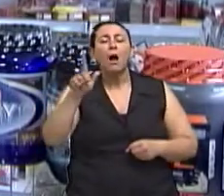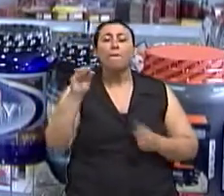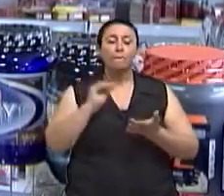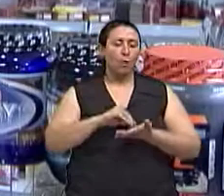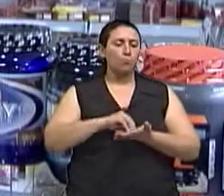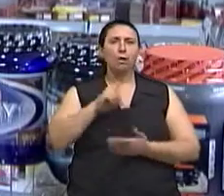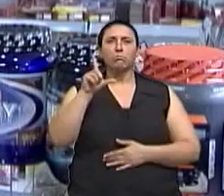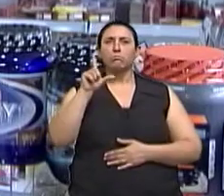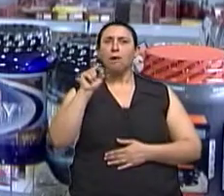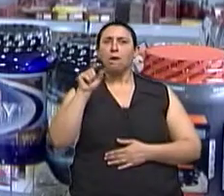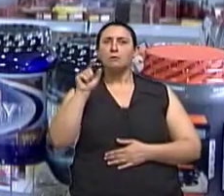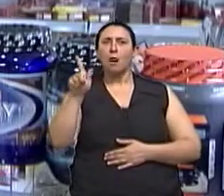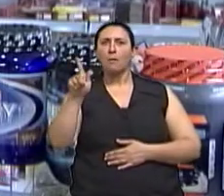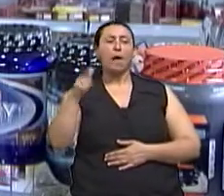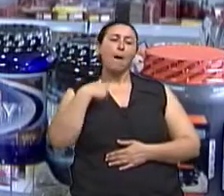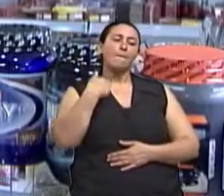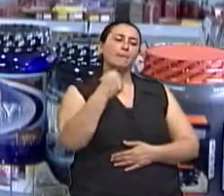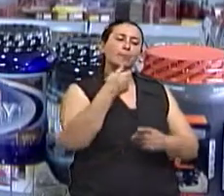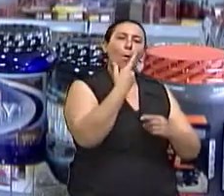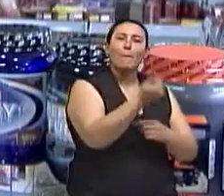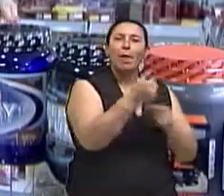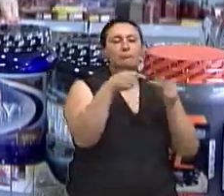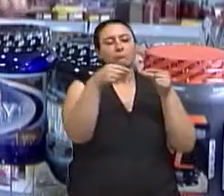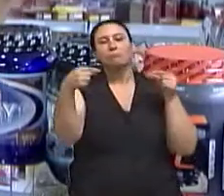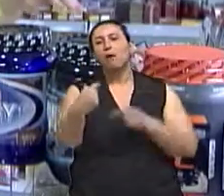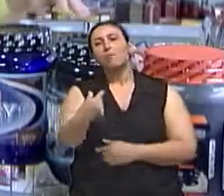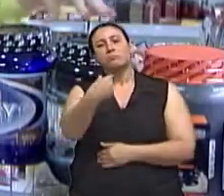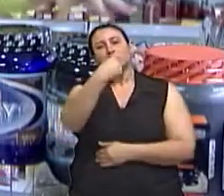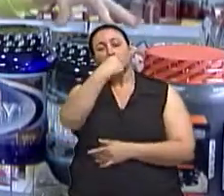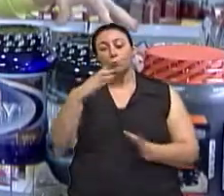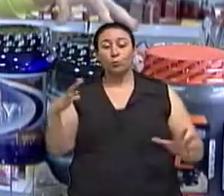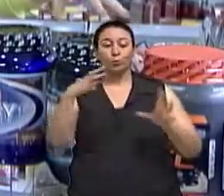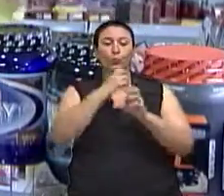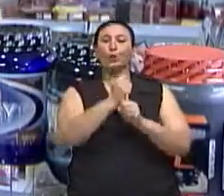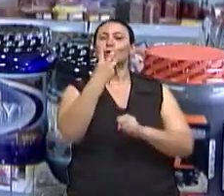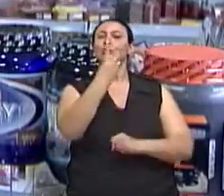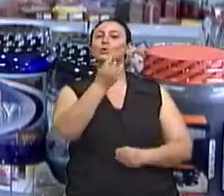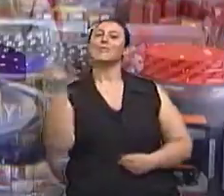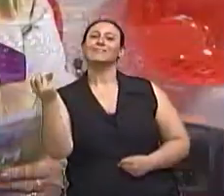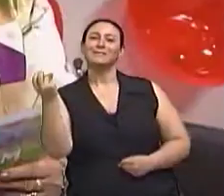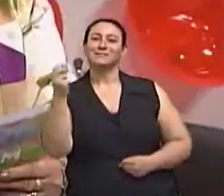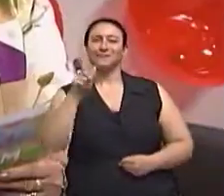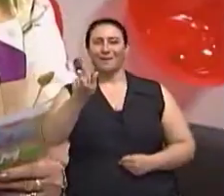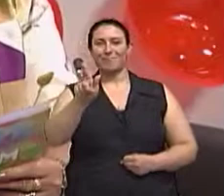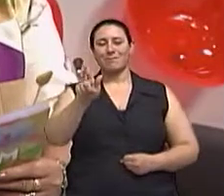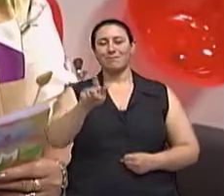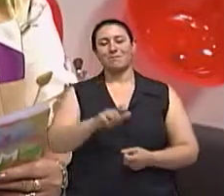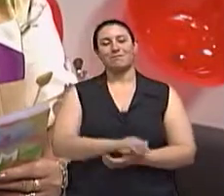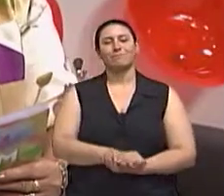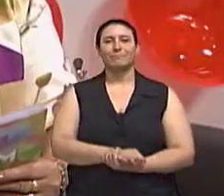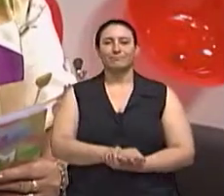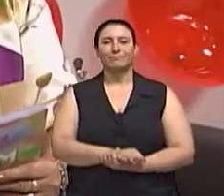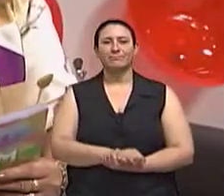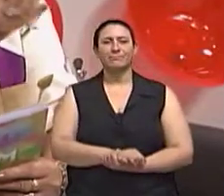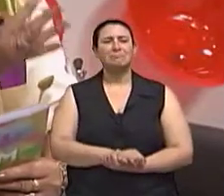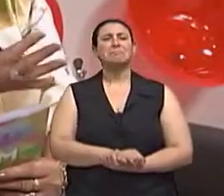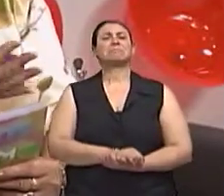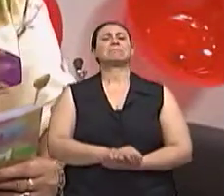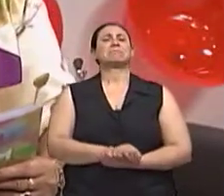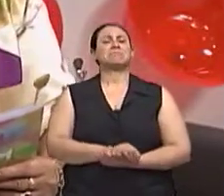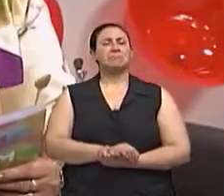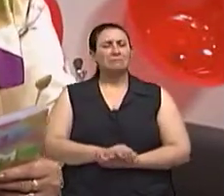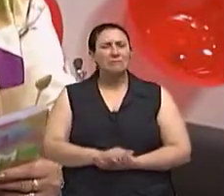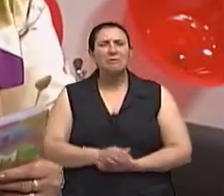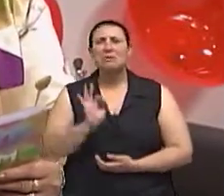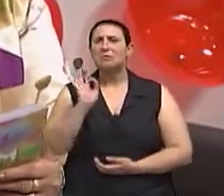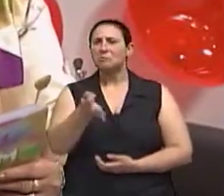Fechei a cota proteica, não preciso consumir mais nada. Por isso, a orientação do profissional. Pois é, mas a gente depois de ouvir